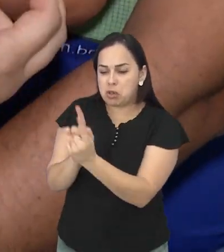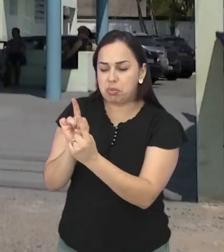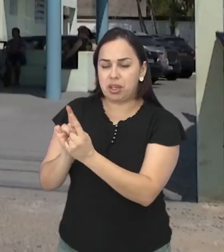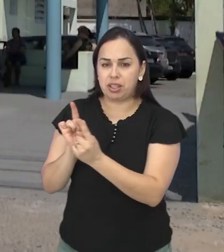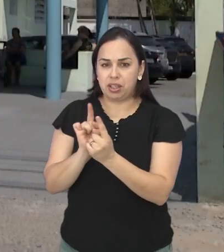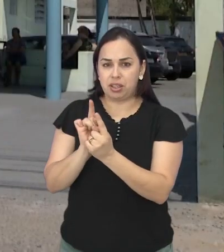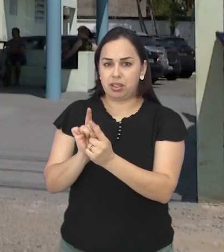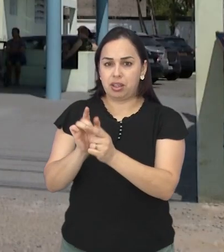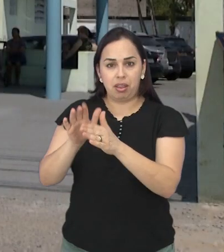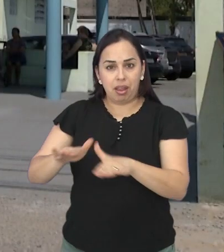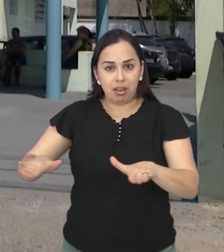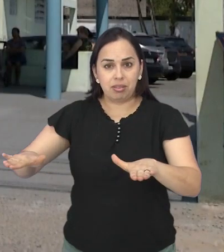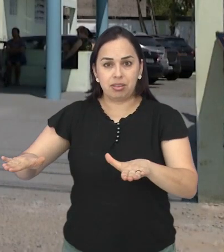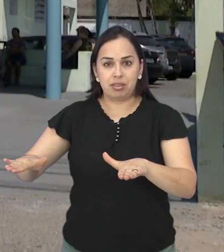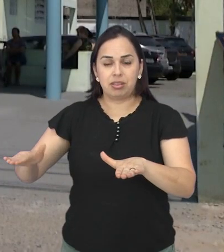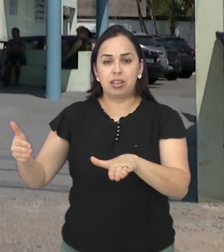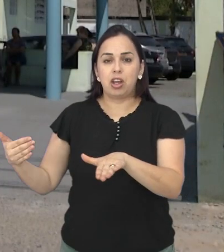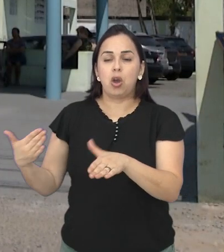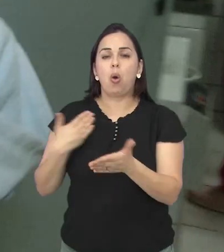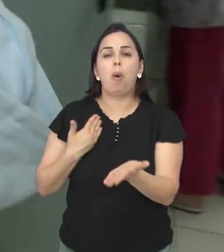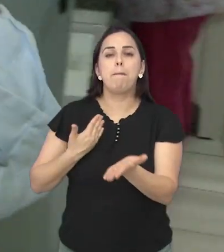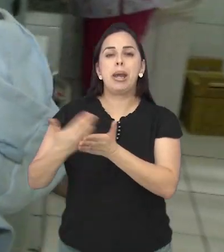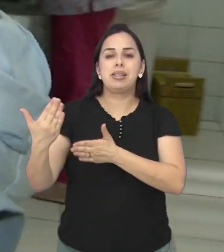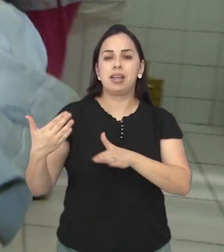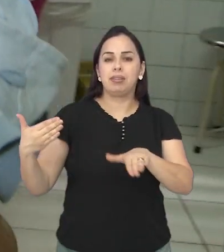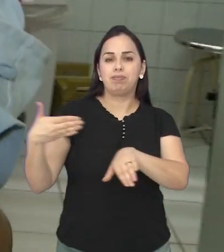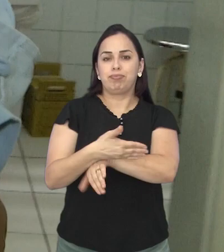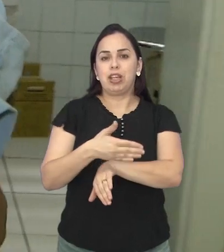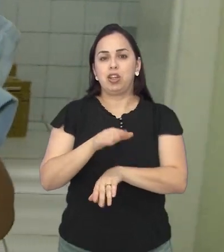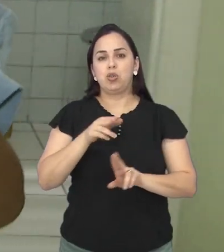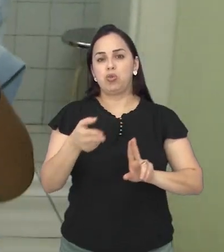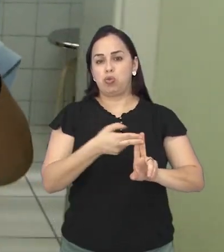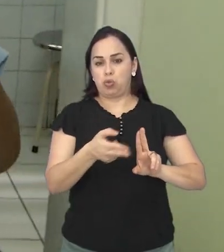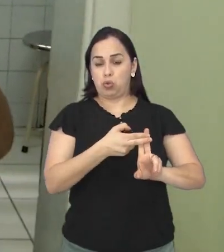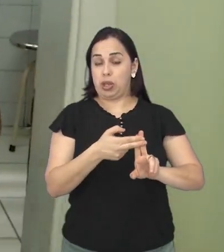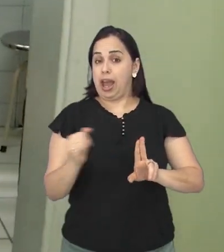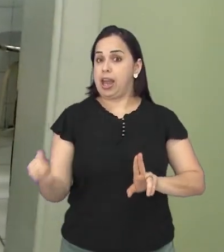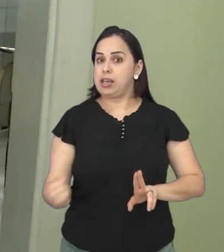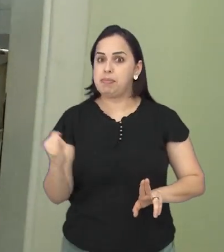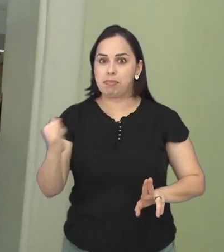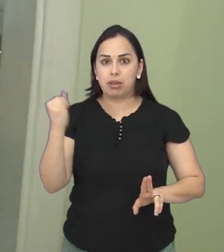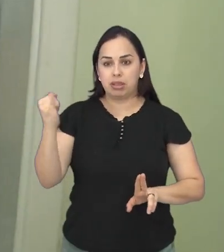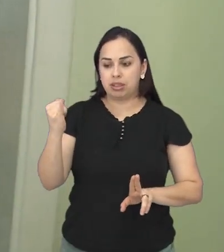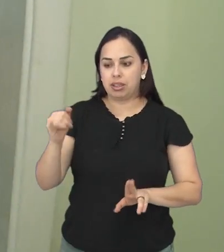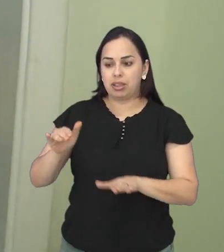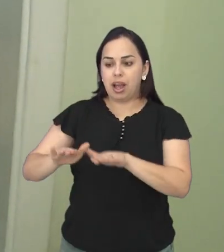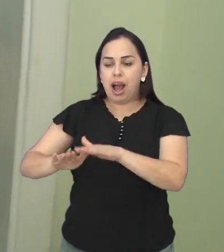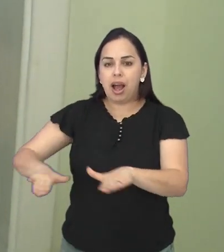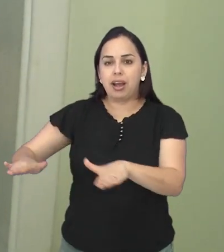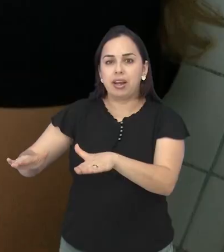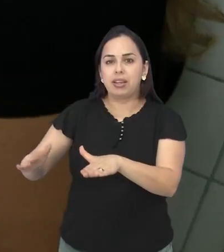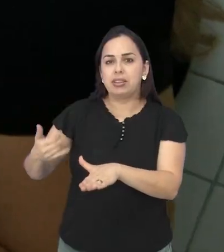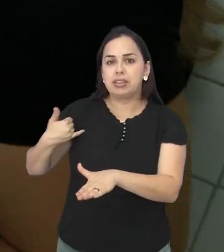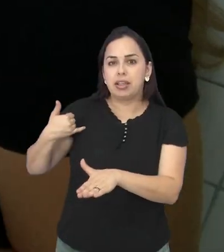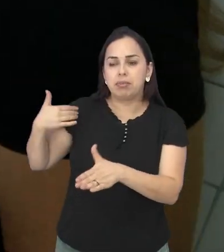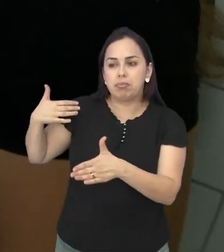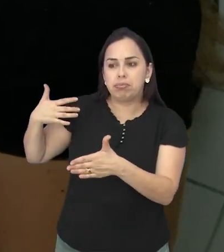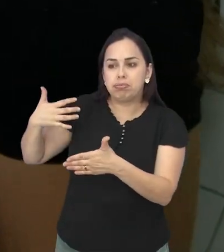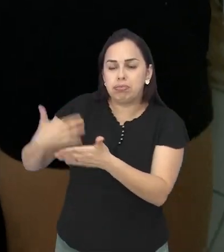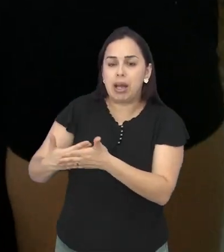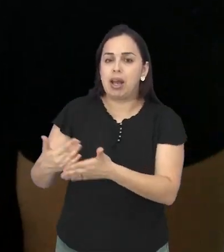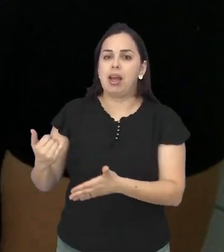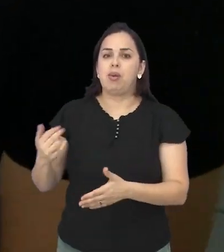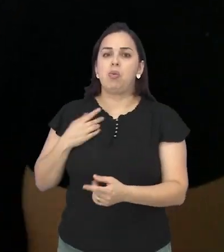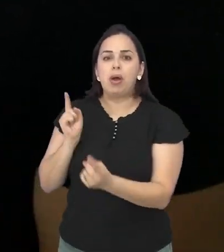à infância é a porta de entrada do SUS e um trabalho fundamental já que durante os primeiros anos de vida o acompanhamento